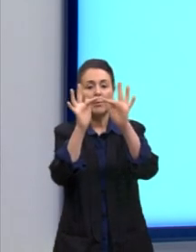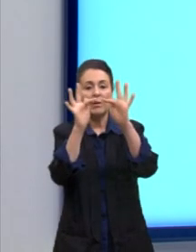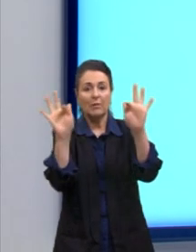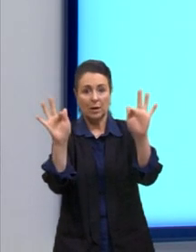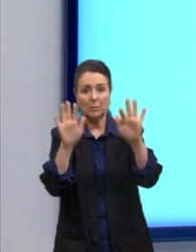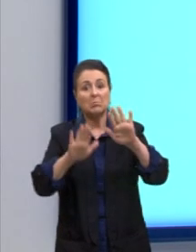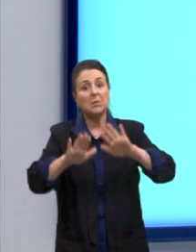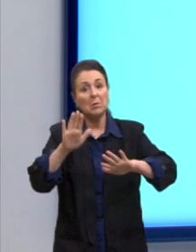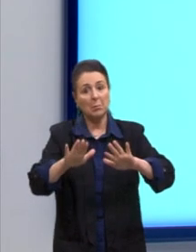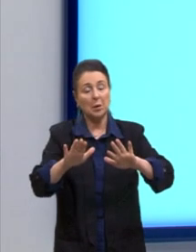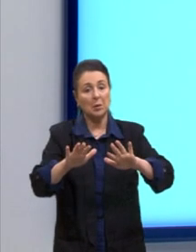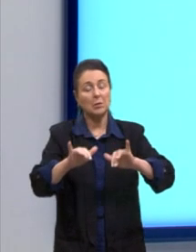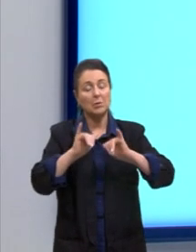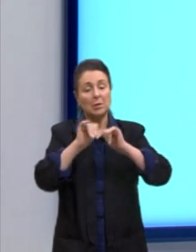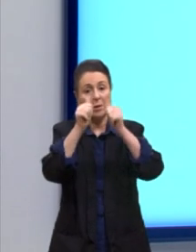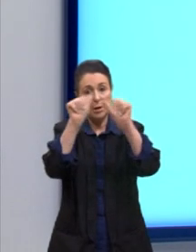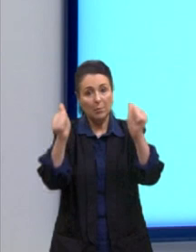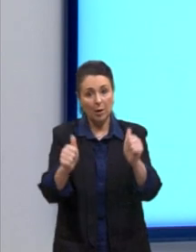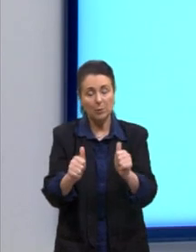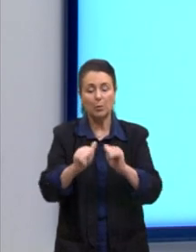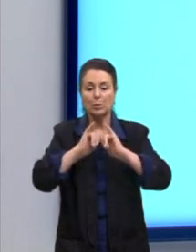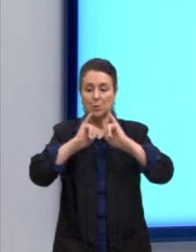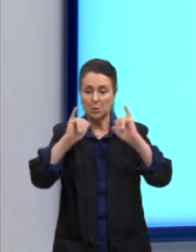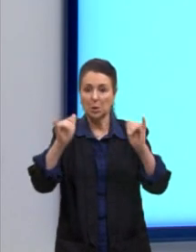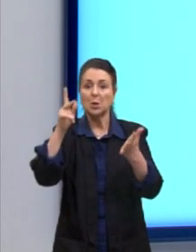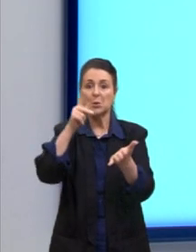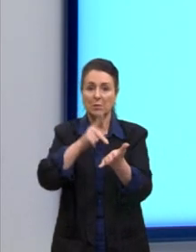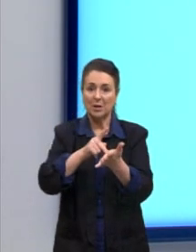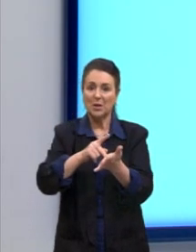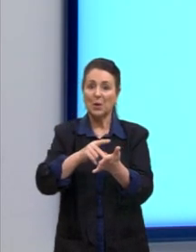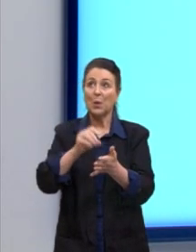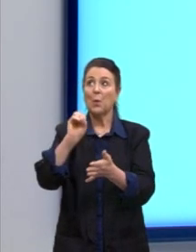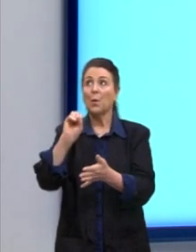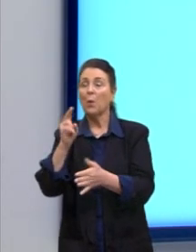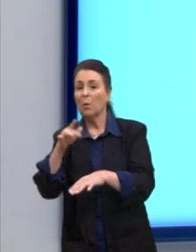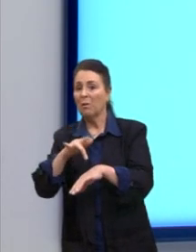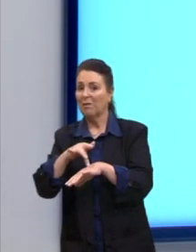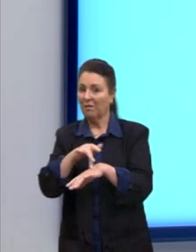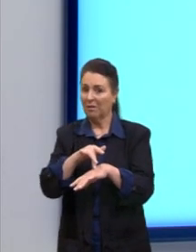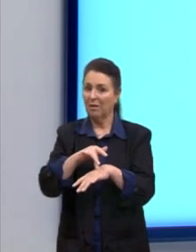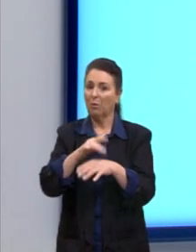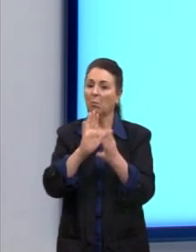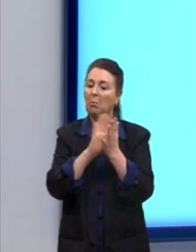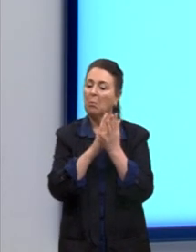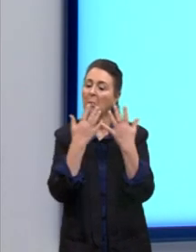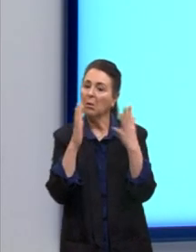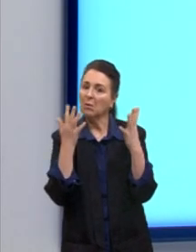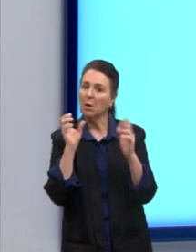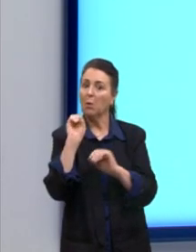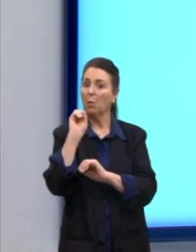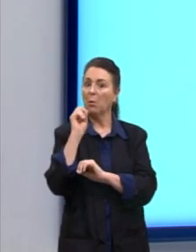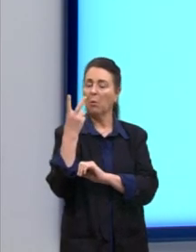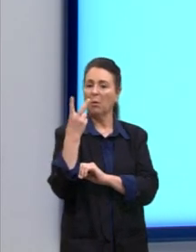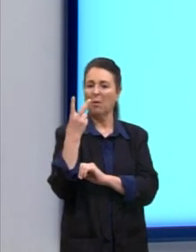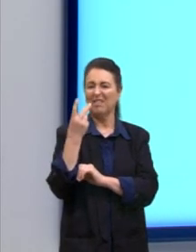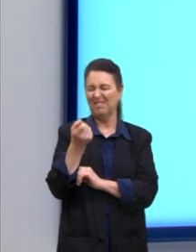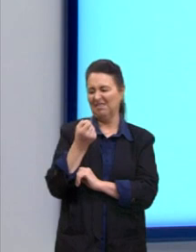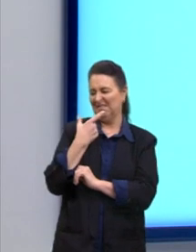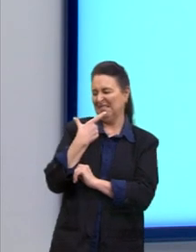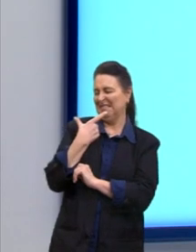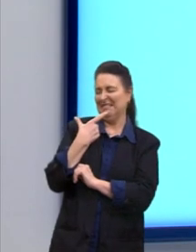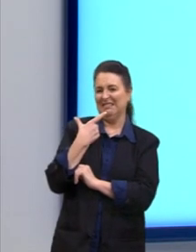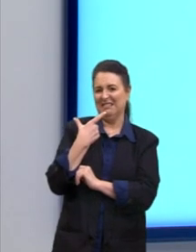ser uma declaração sincera ou uma ironia, um elogio ou um deboche. Portanto, muitas